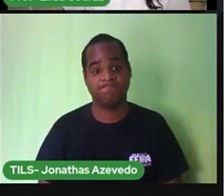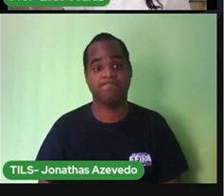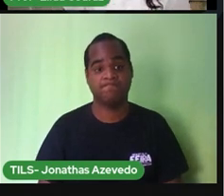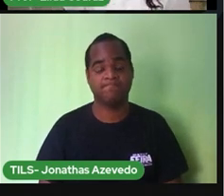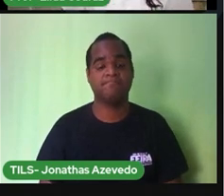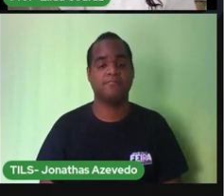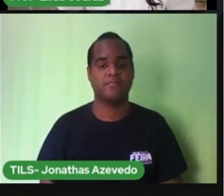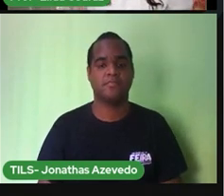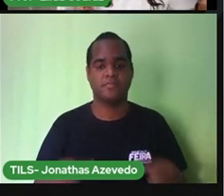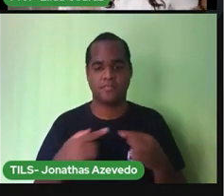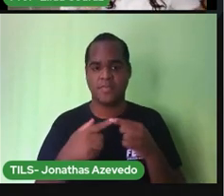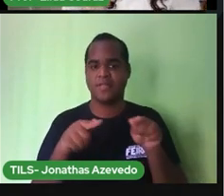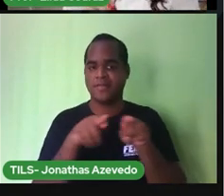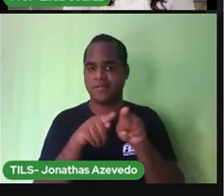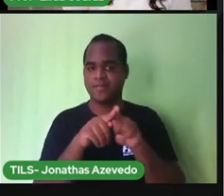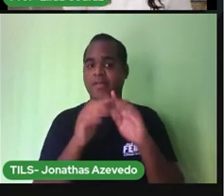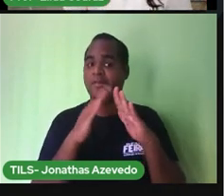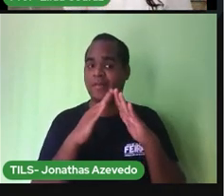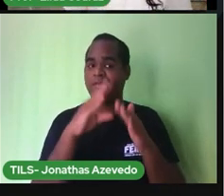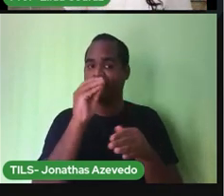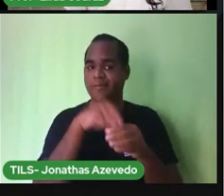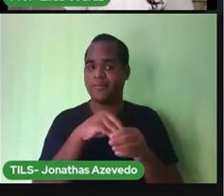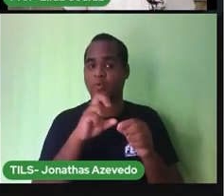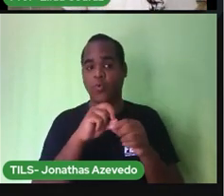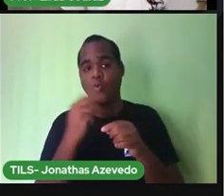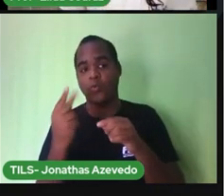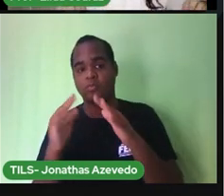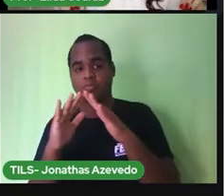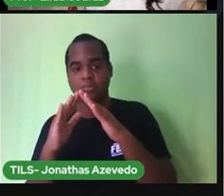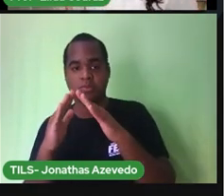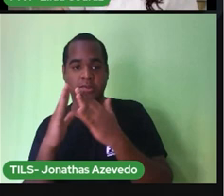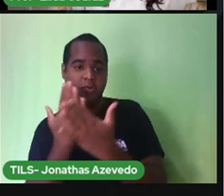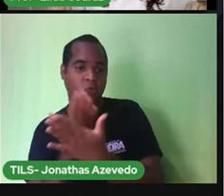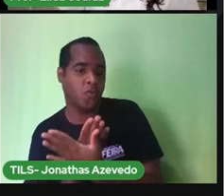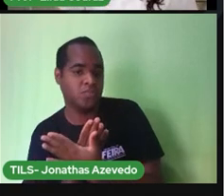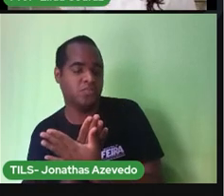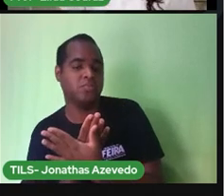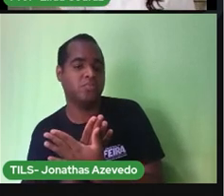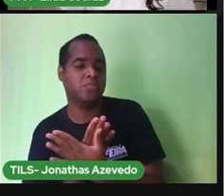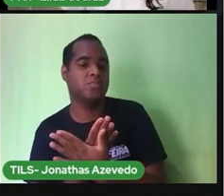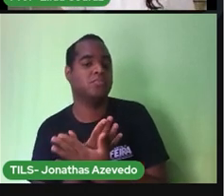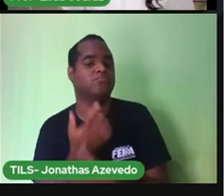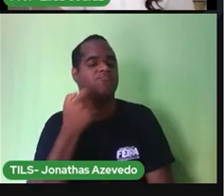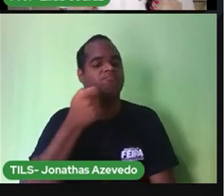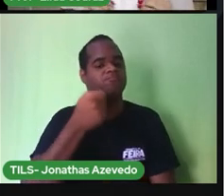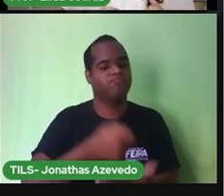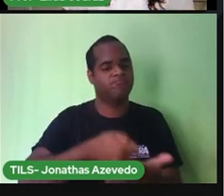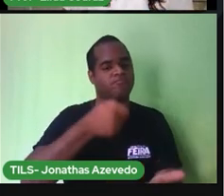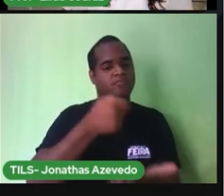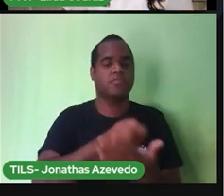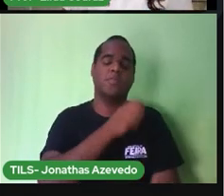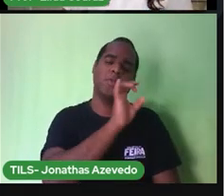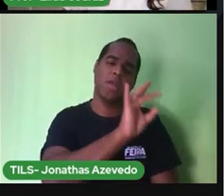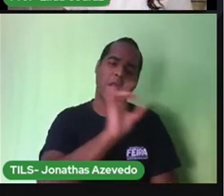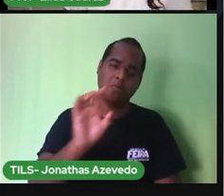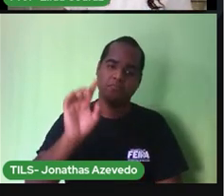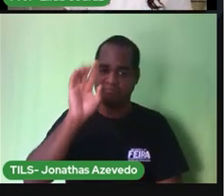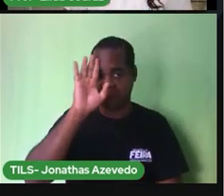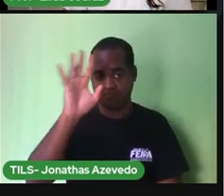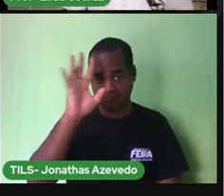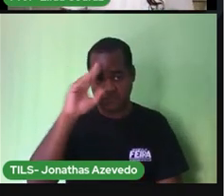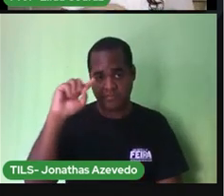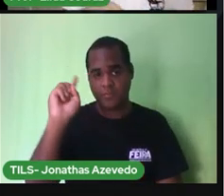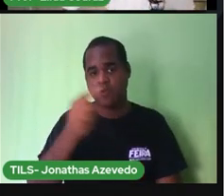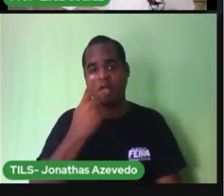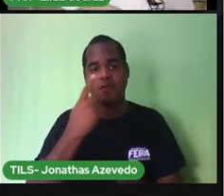dentro de casa a mesma coisa é na escola é dever de todos nós porque quando um fica doente